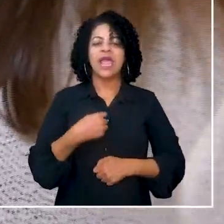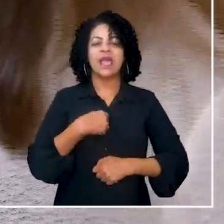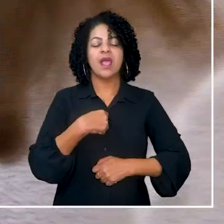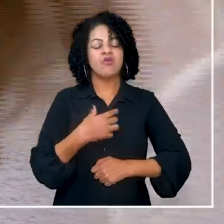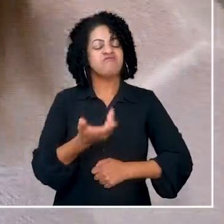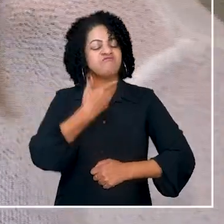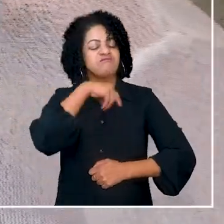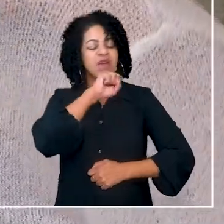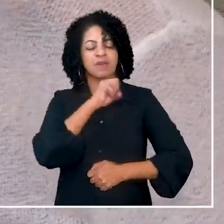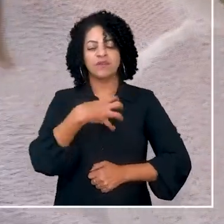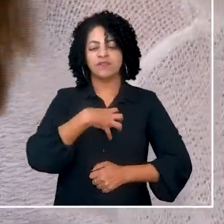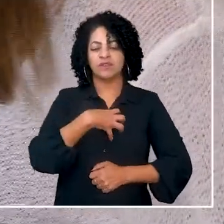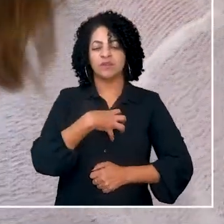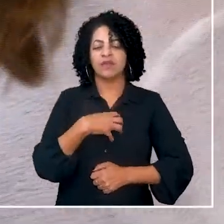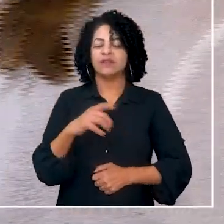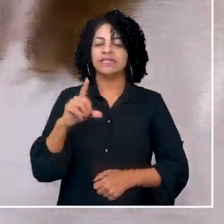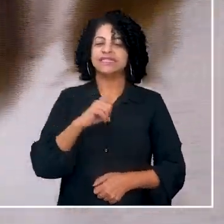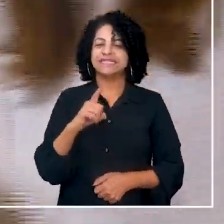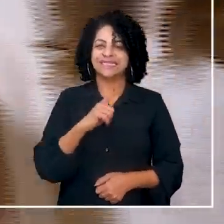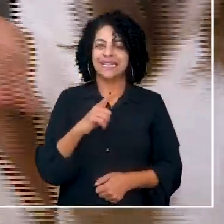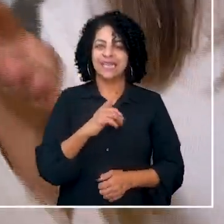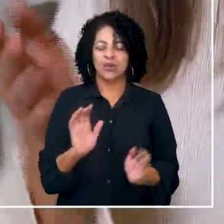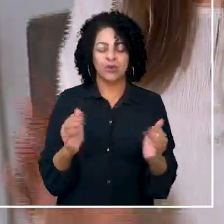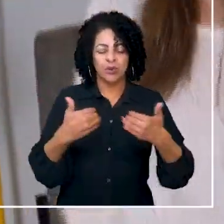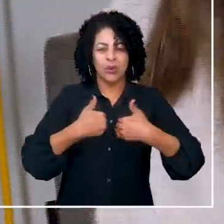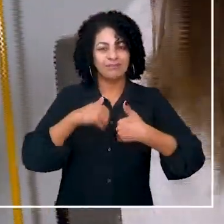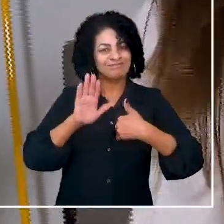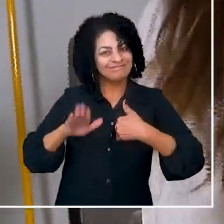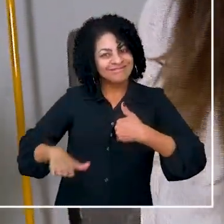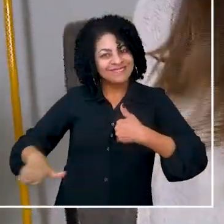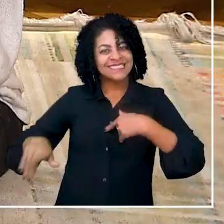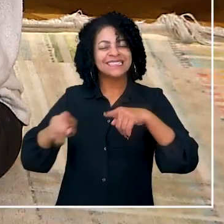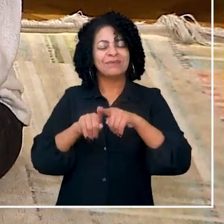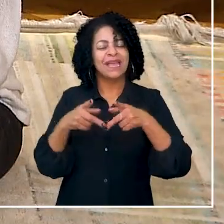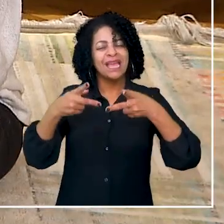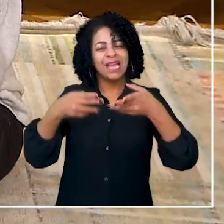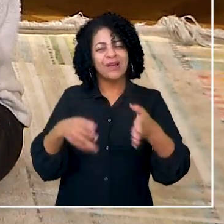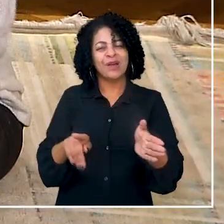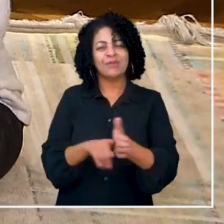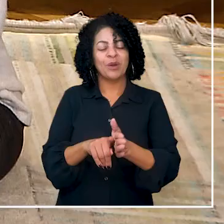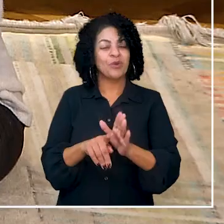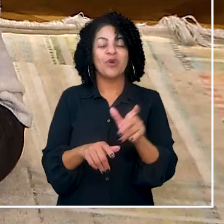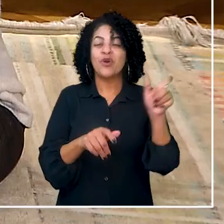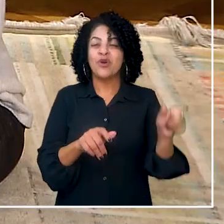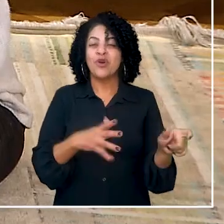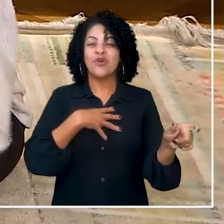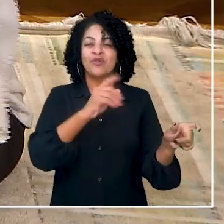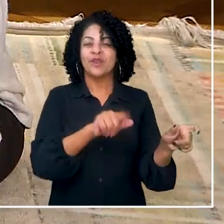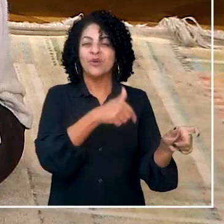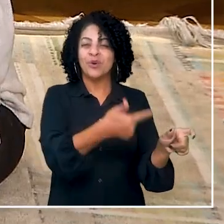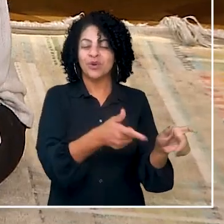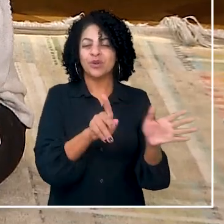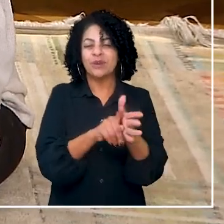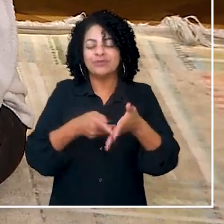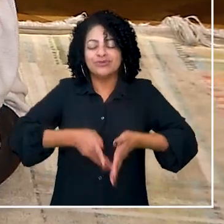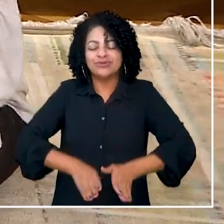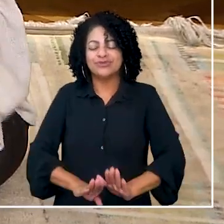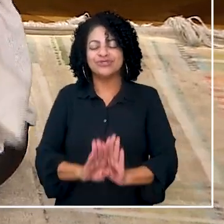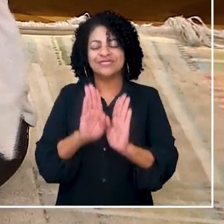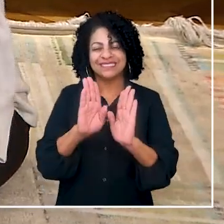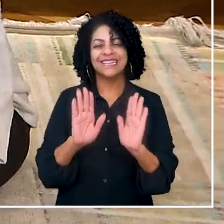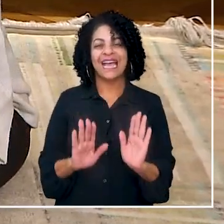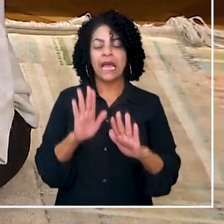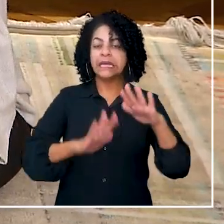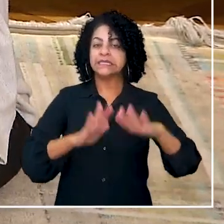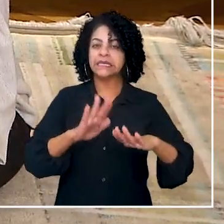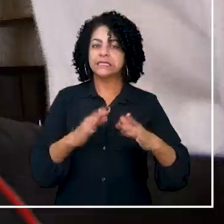sentimento como mãe de uma criança autista, eu acho que o mesmo sentimento que eu tenho em relação ao meu outro filho, é da maternidade.